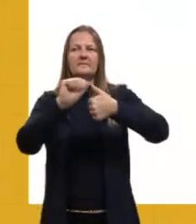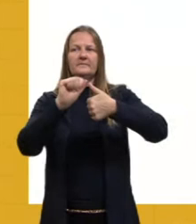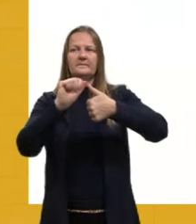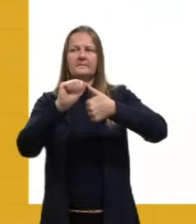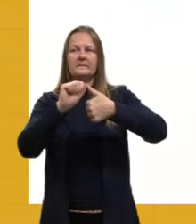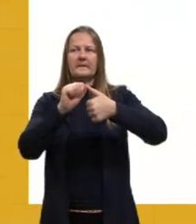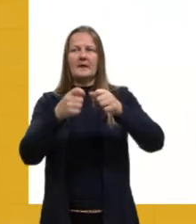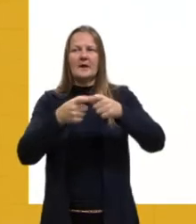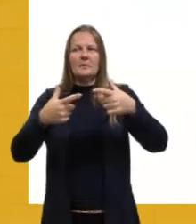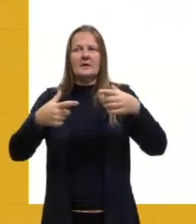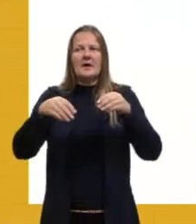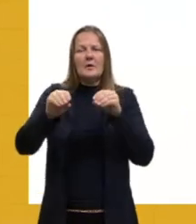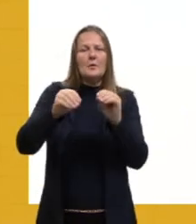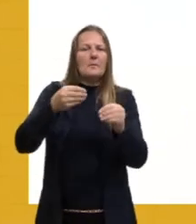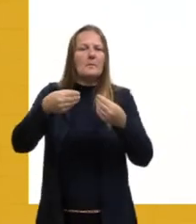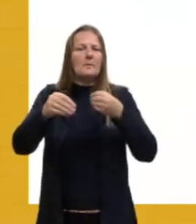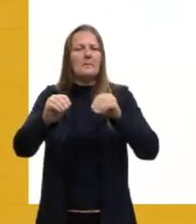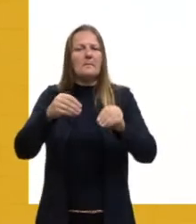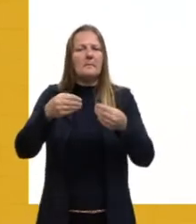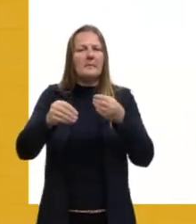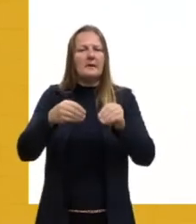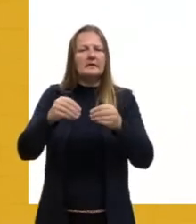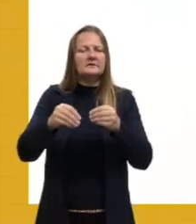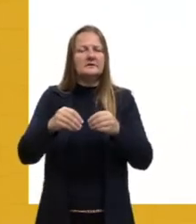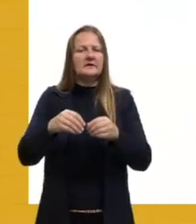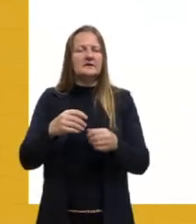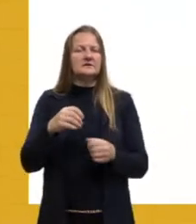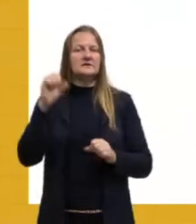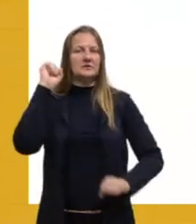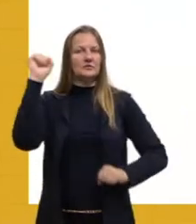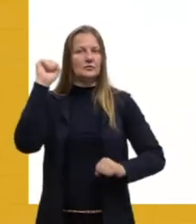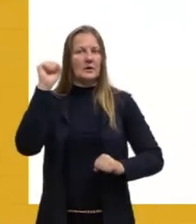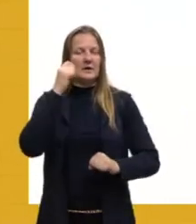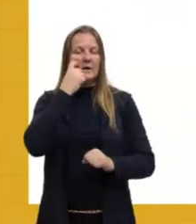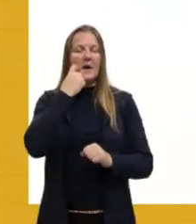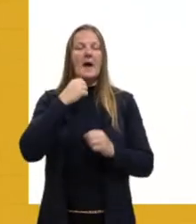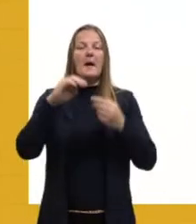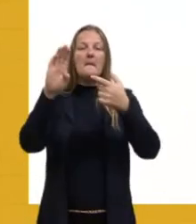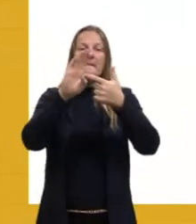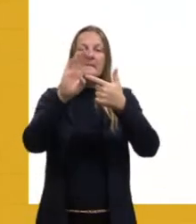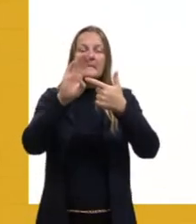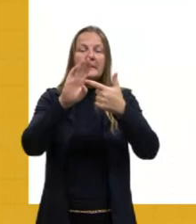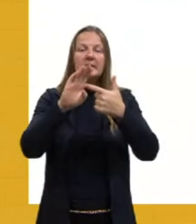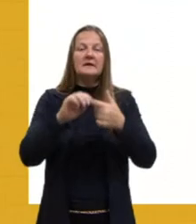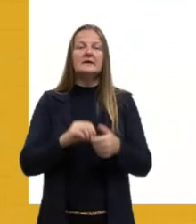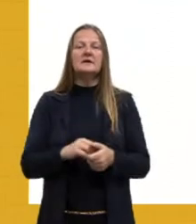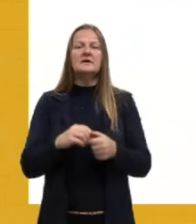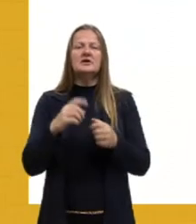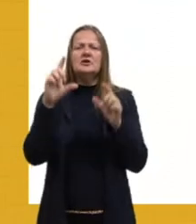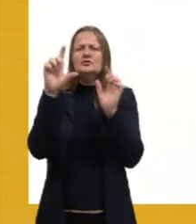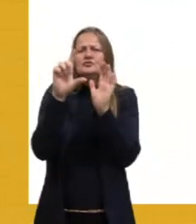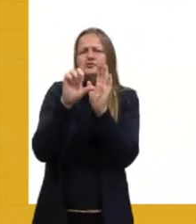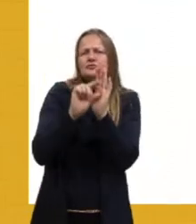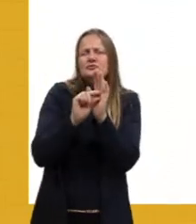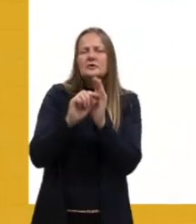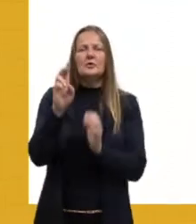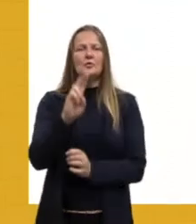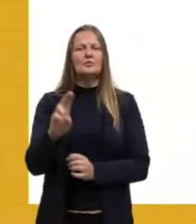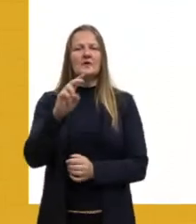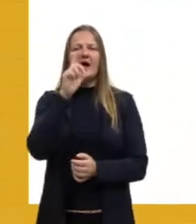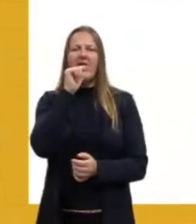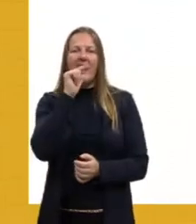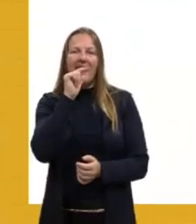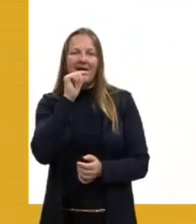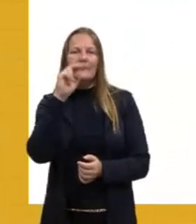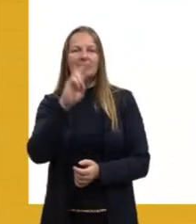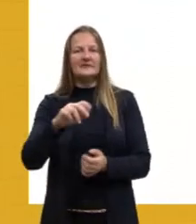letra A, aumentar a maciez e durabilidade das toalhas. Letra B, diminuir o consumo de água